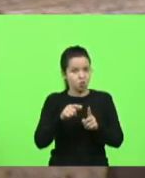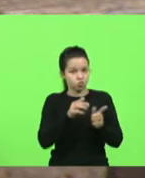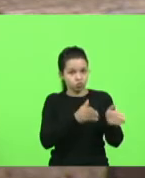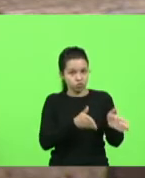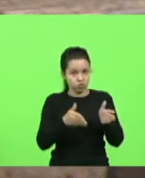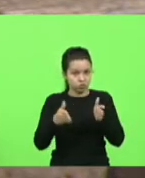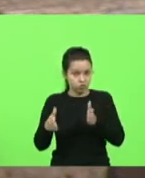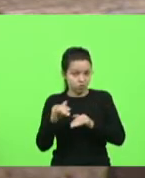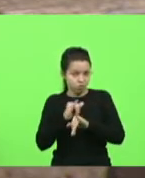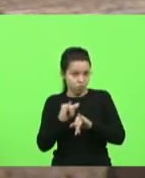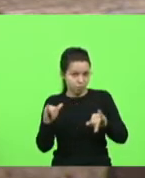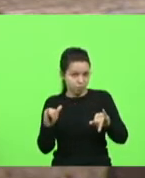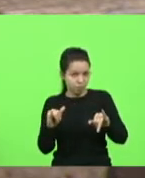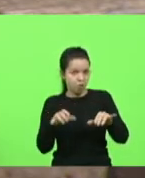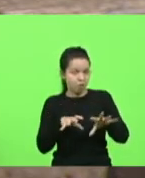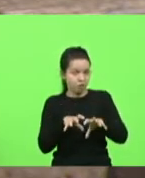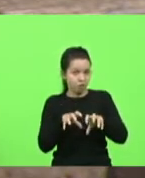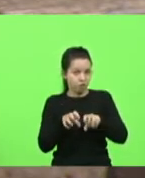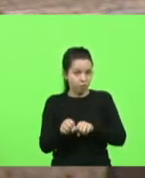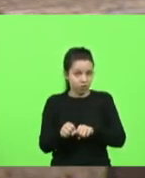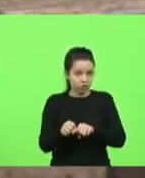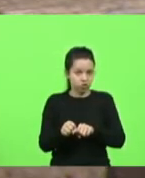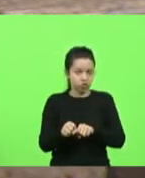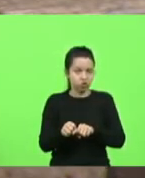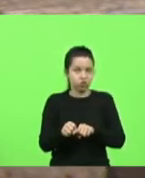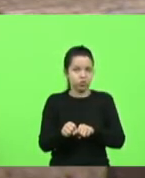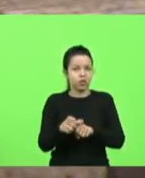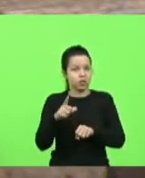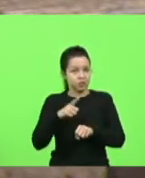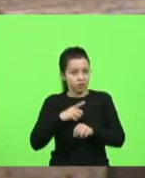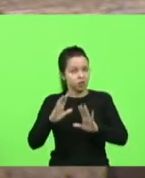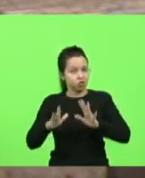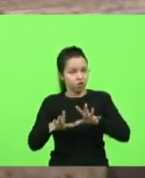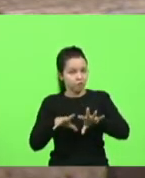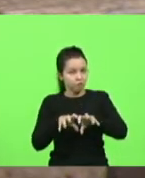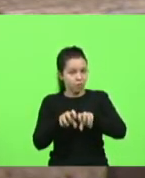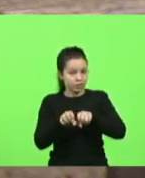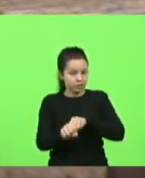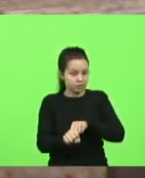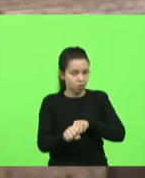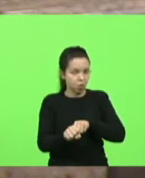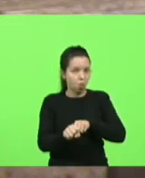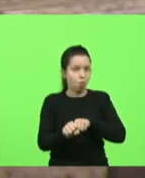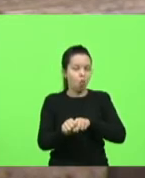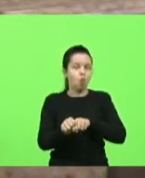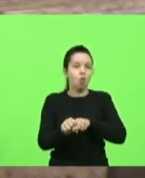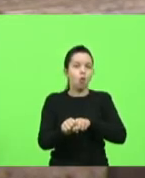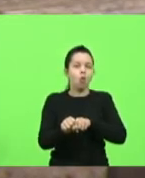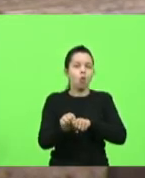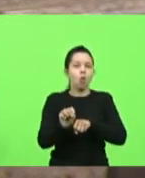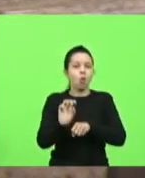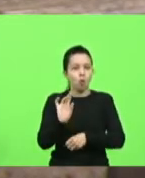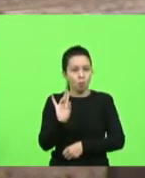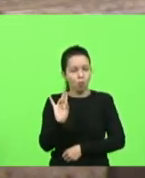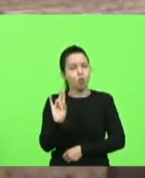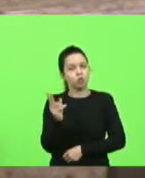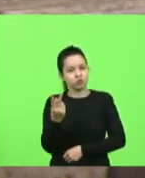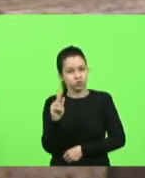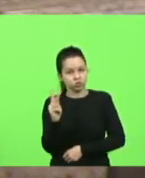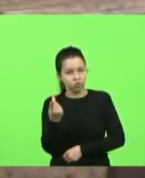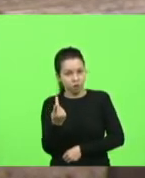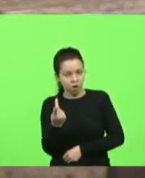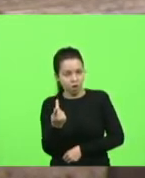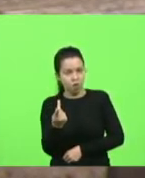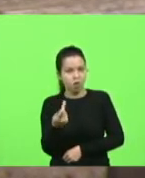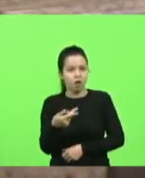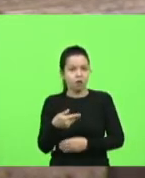gênero ciclo formativo já tem até formação homossexual você daqui a pouco para dar o toba tem que ter